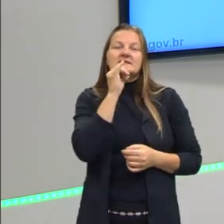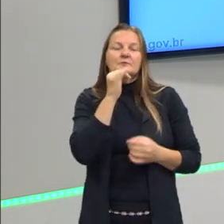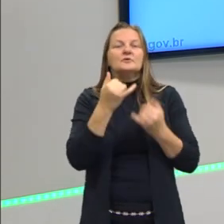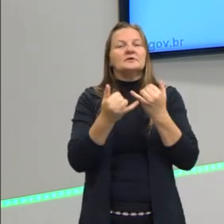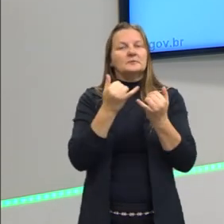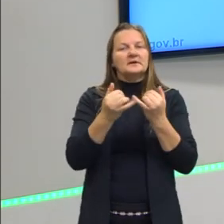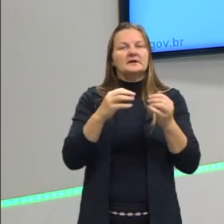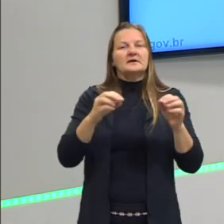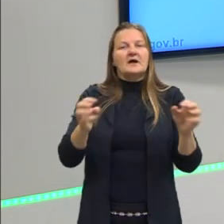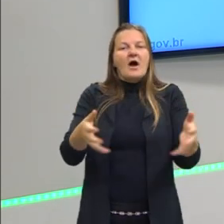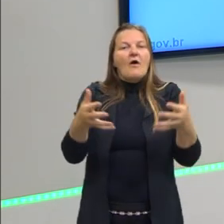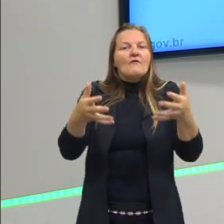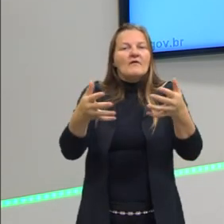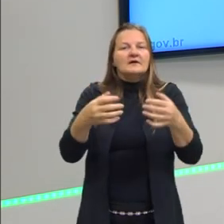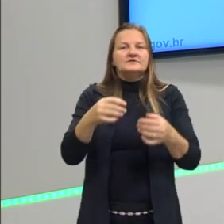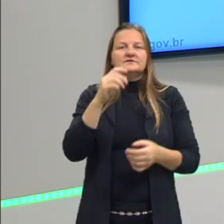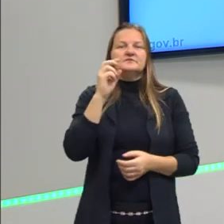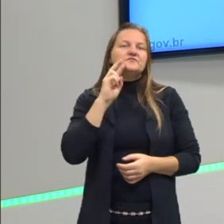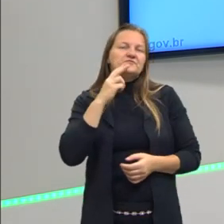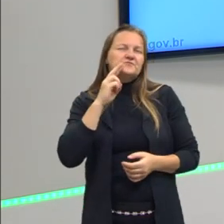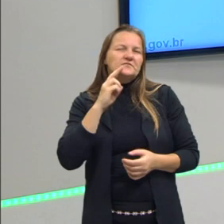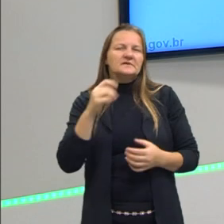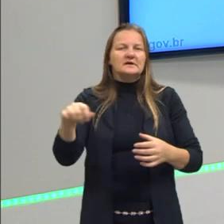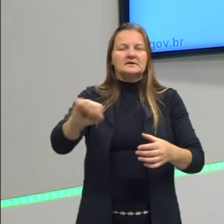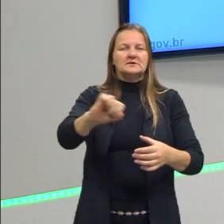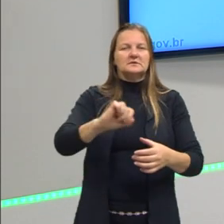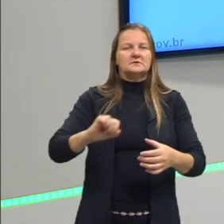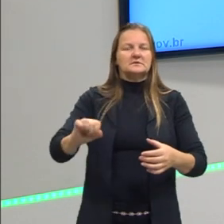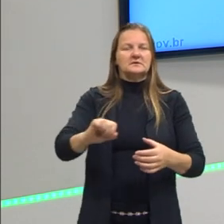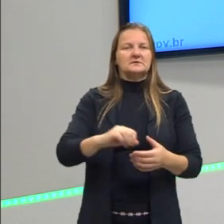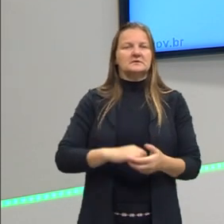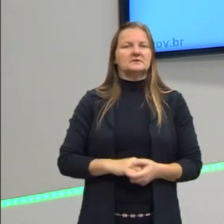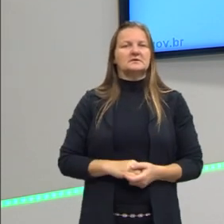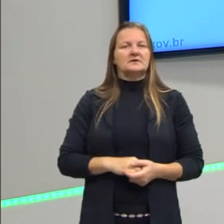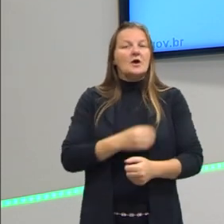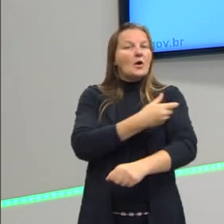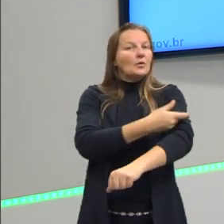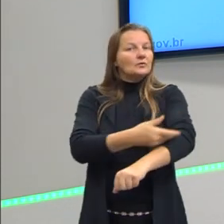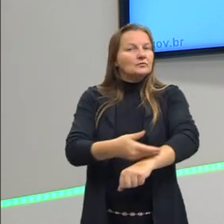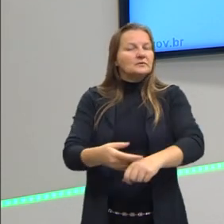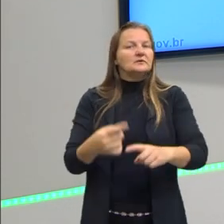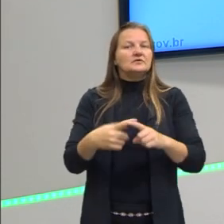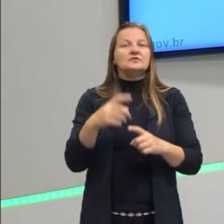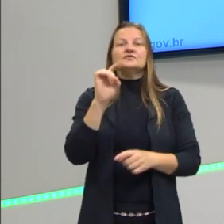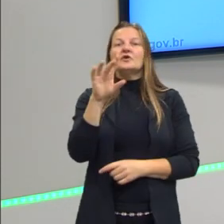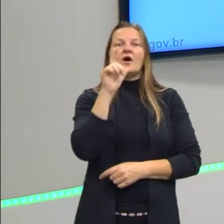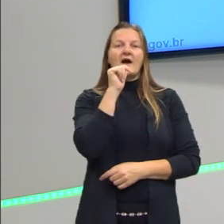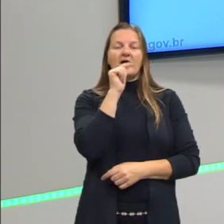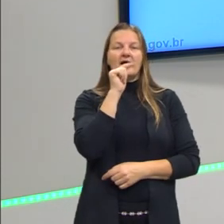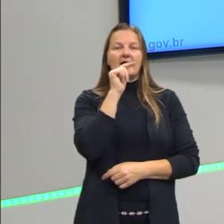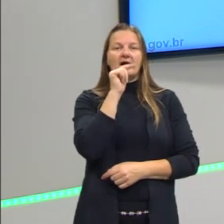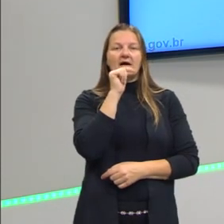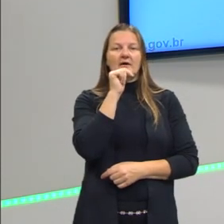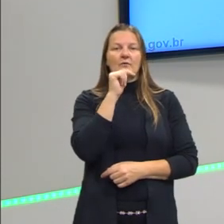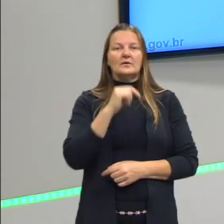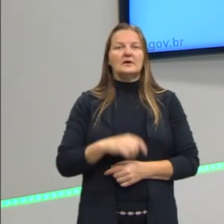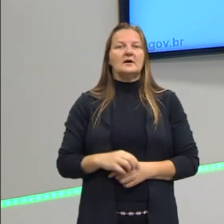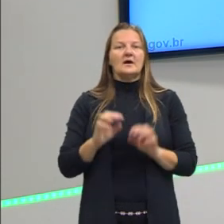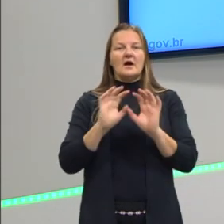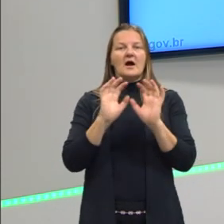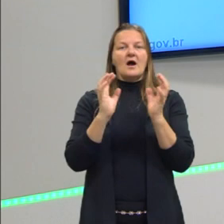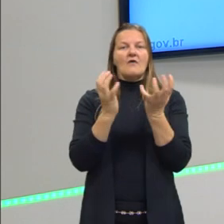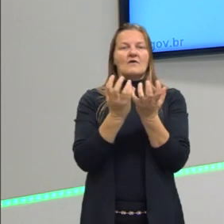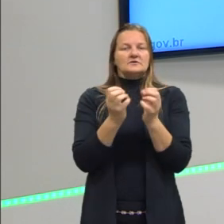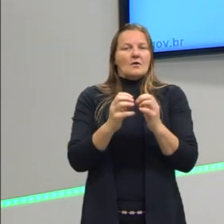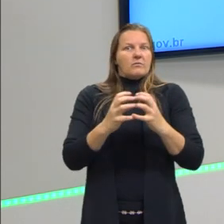O alface, a gente vai lavar e coloca de molho. Muitas pessoas têm esse costume. Se eu colocar somente na água, eu vou ter uma alface hidratada,